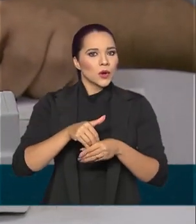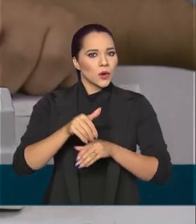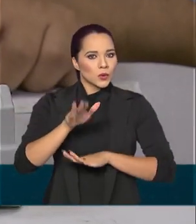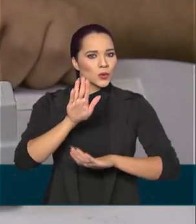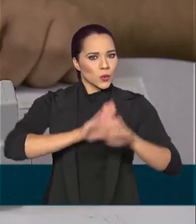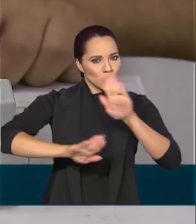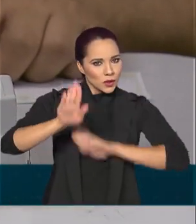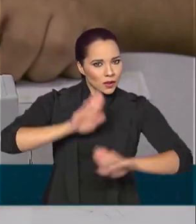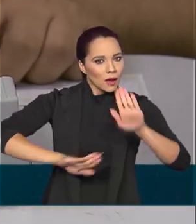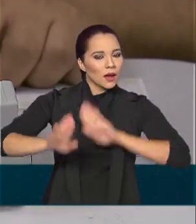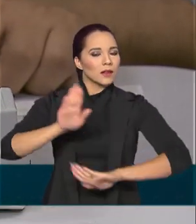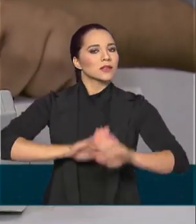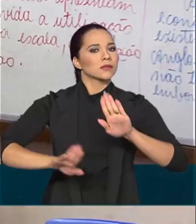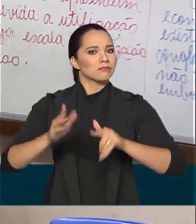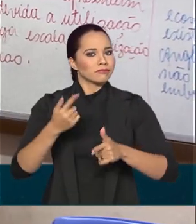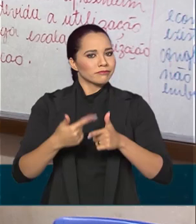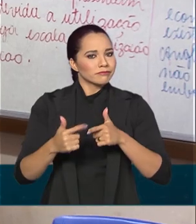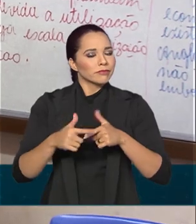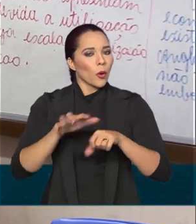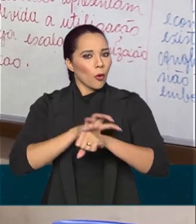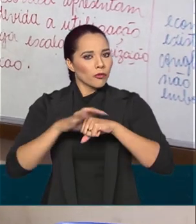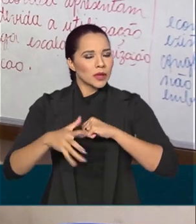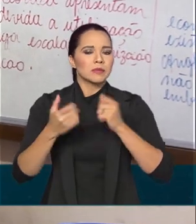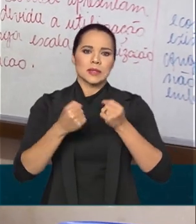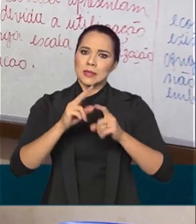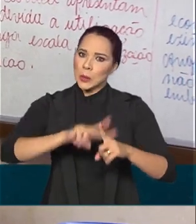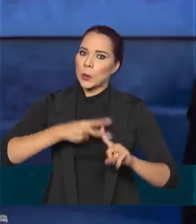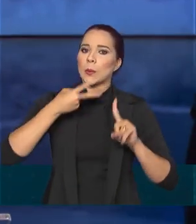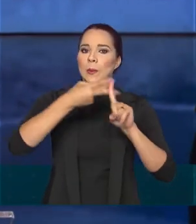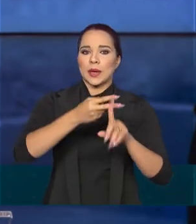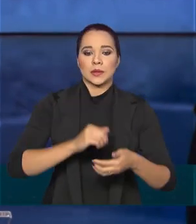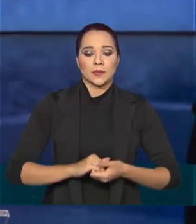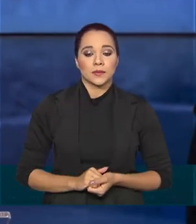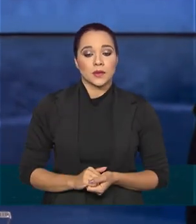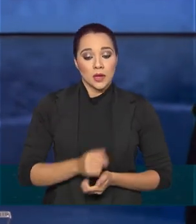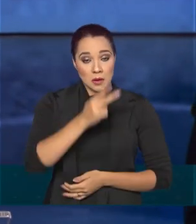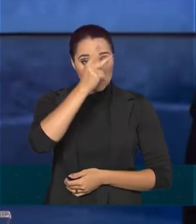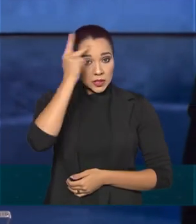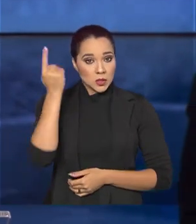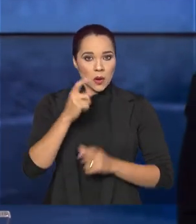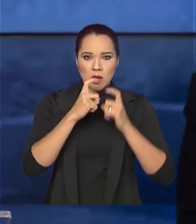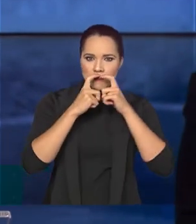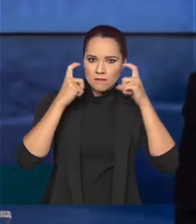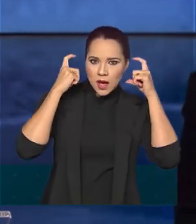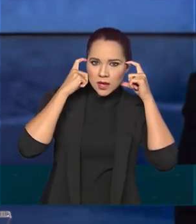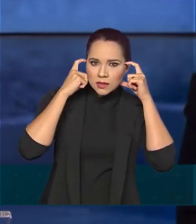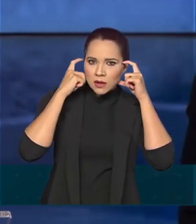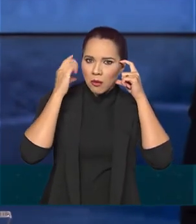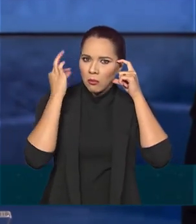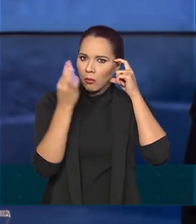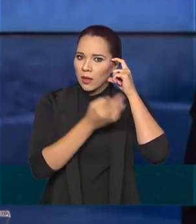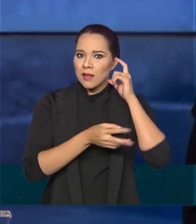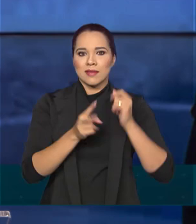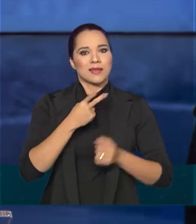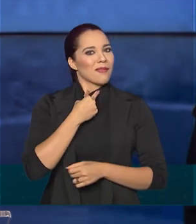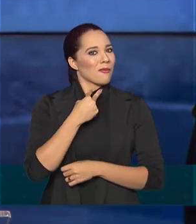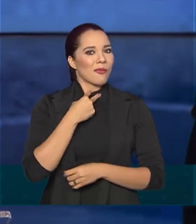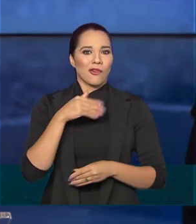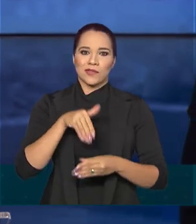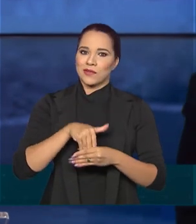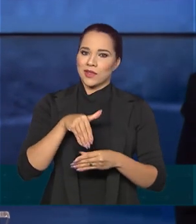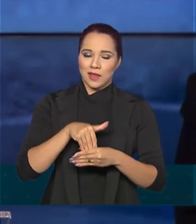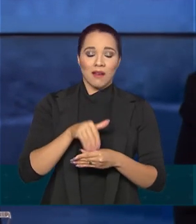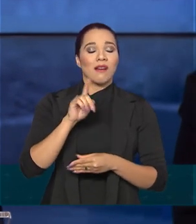por causa do novo coronavírus devem ser redobrados. Quem estiver sem máscara não poderá votar.